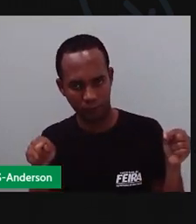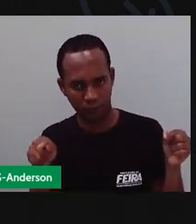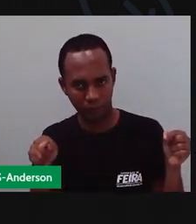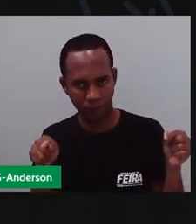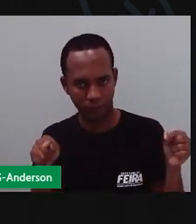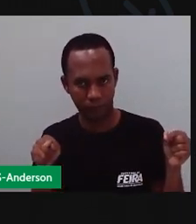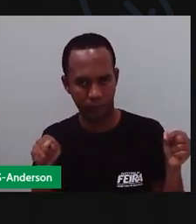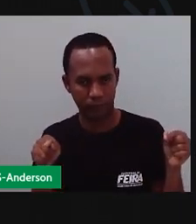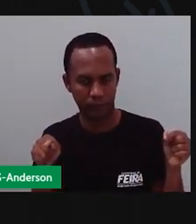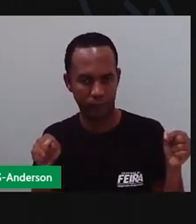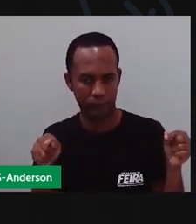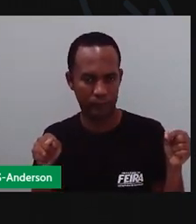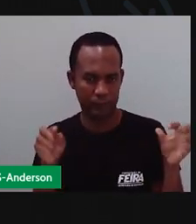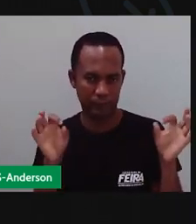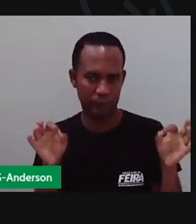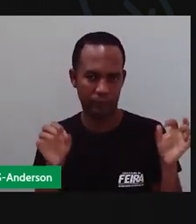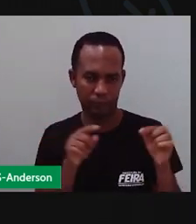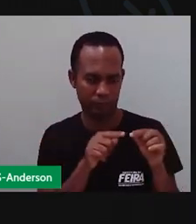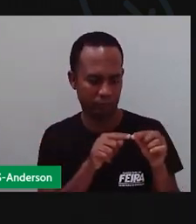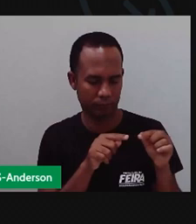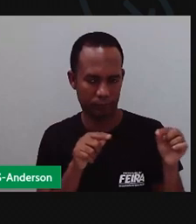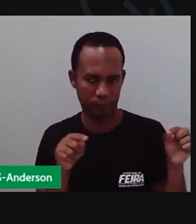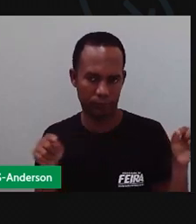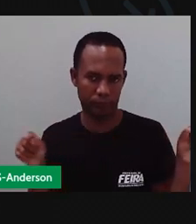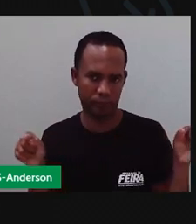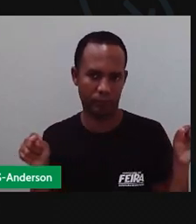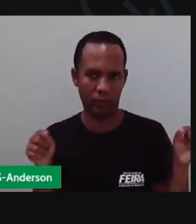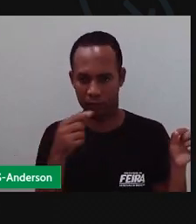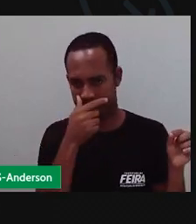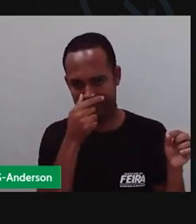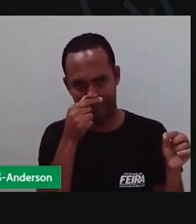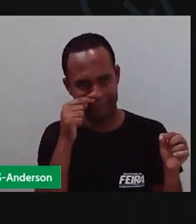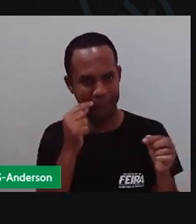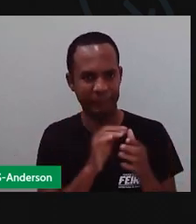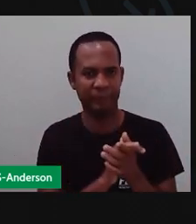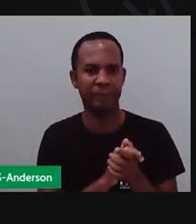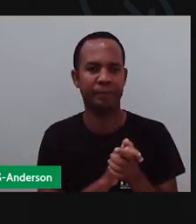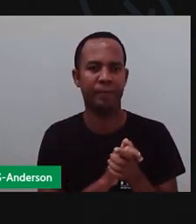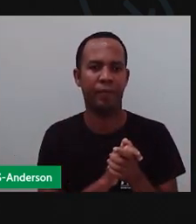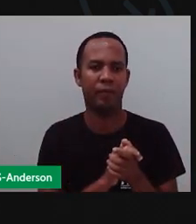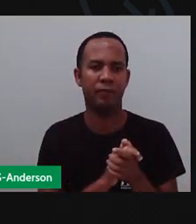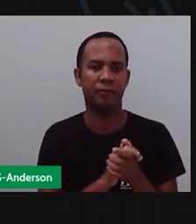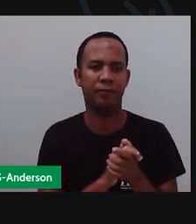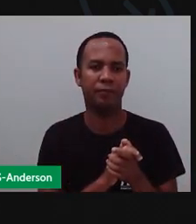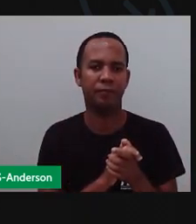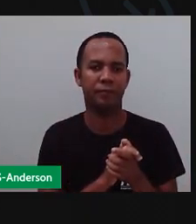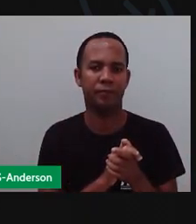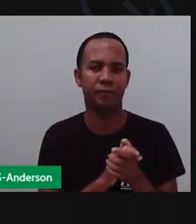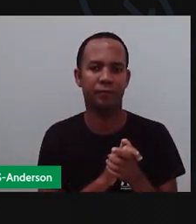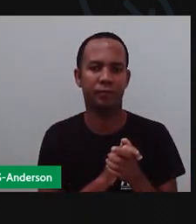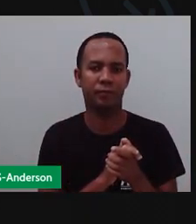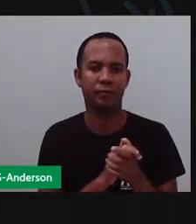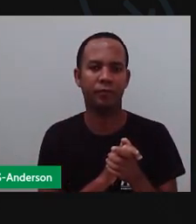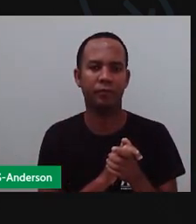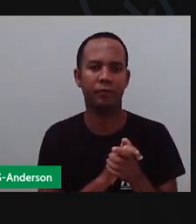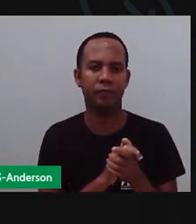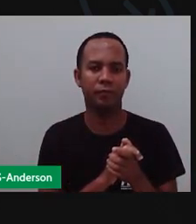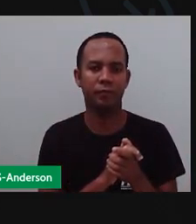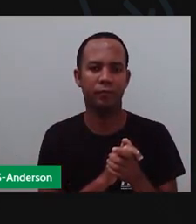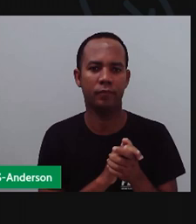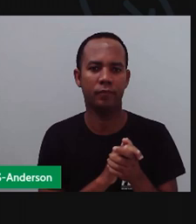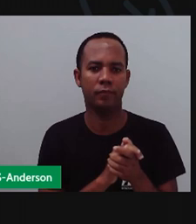porque é a linha do horizonte, né? Acabei de fazer uma linha aqui, porque através dessa linha eu vou